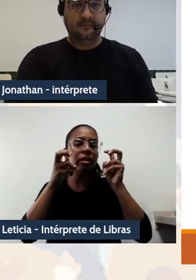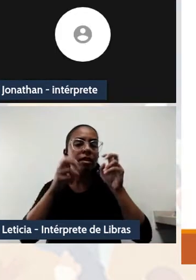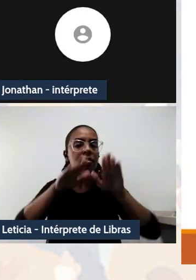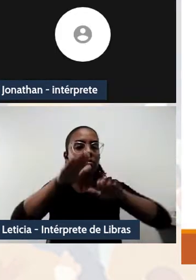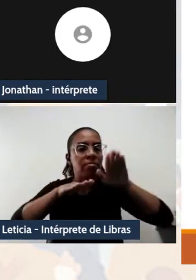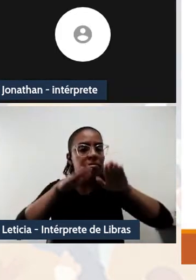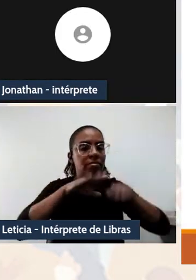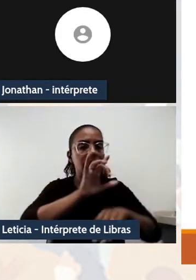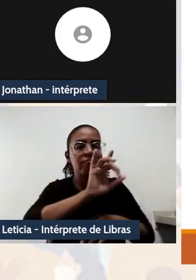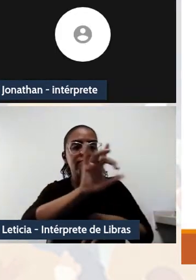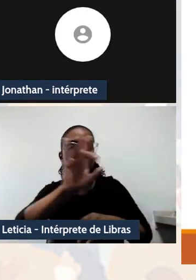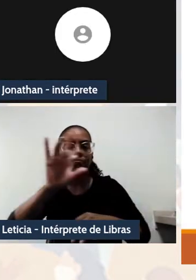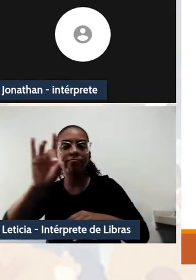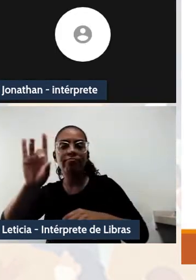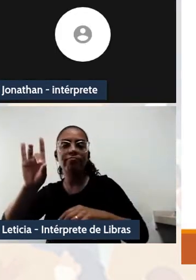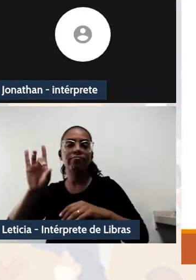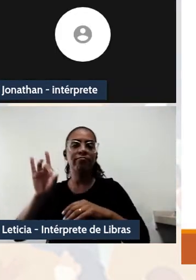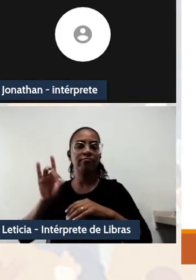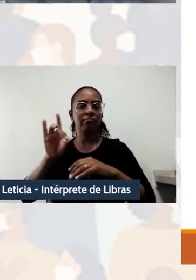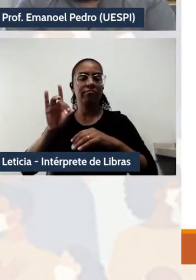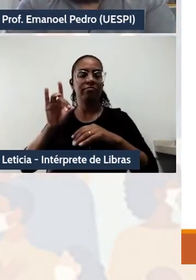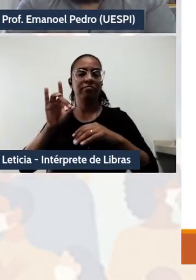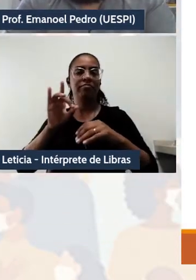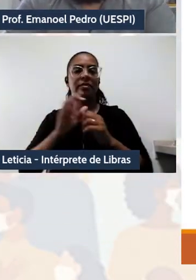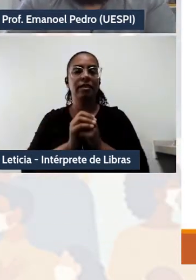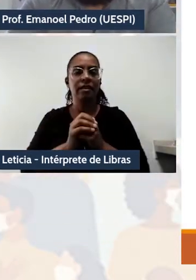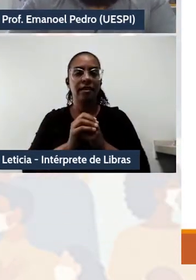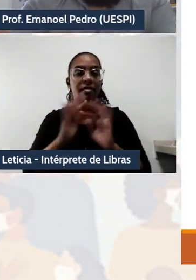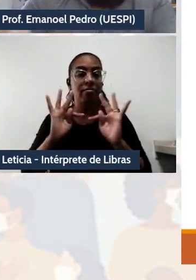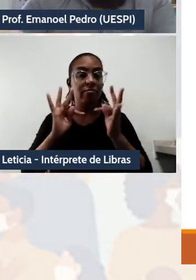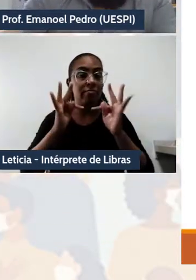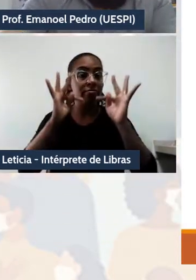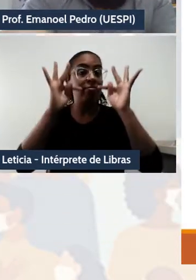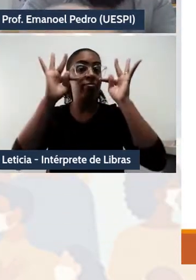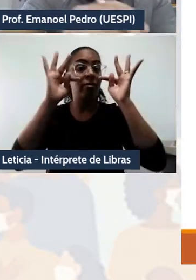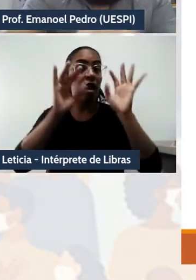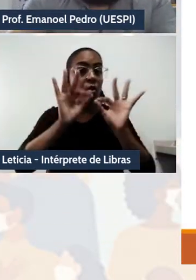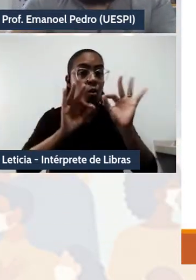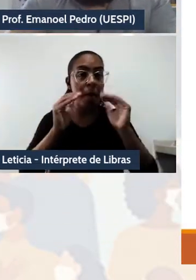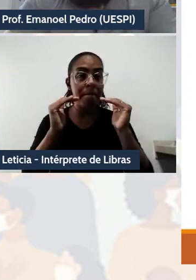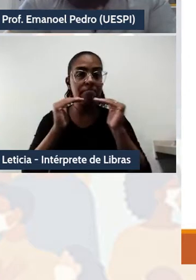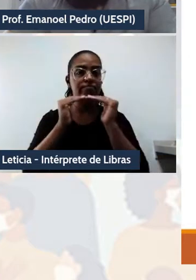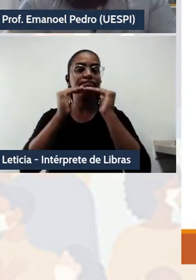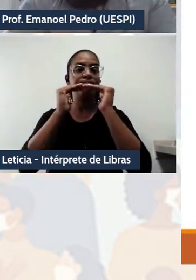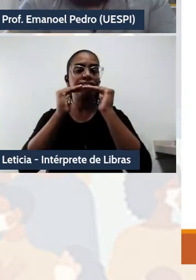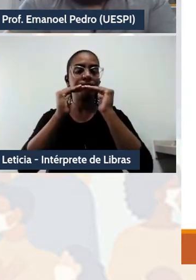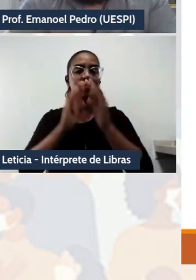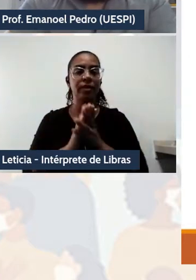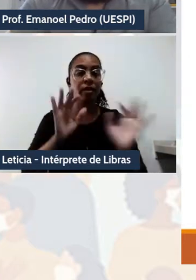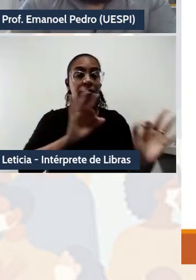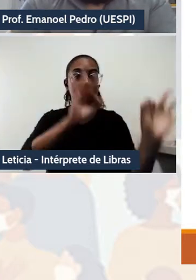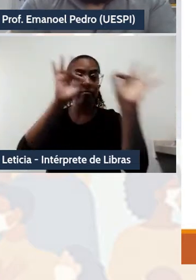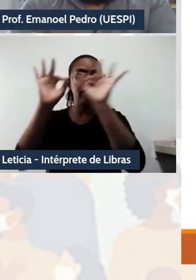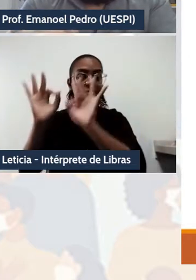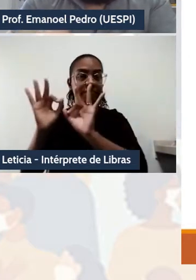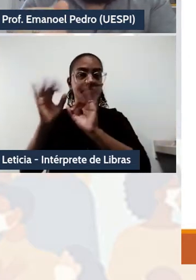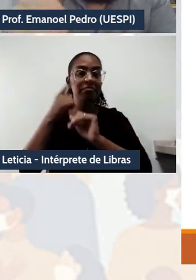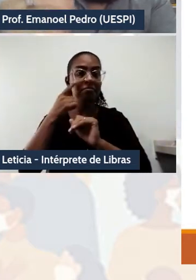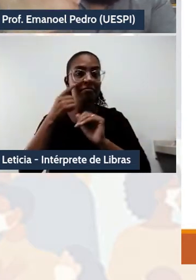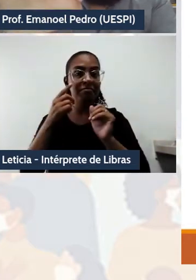pelas modulações monotécnicas padronizadas. Eu vou passar aqui o slide para vocês acompanharem então